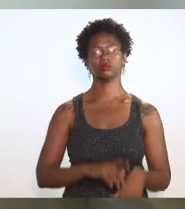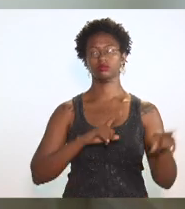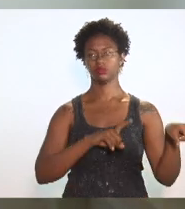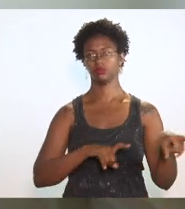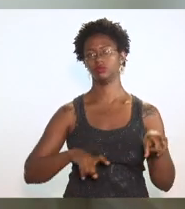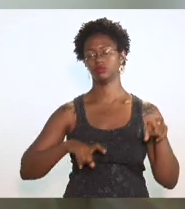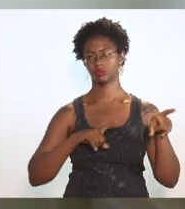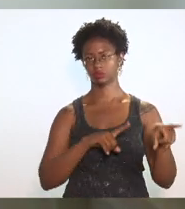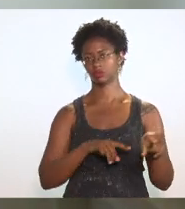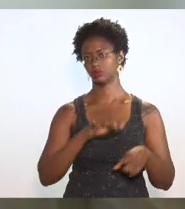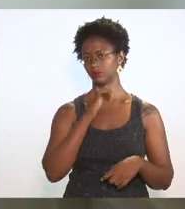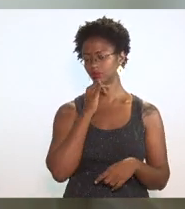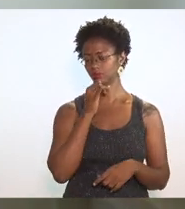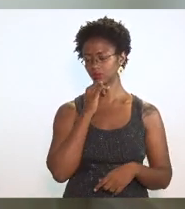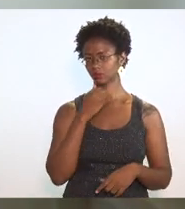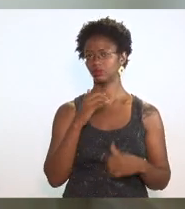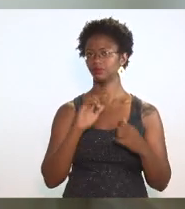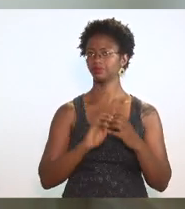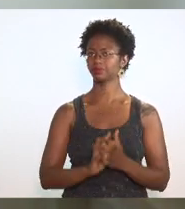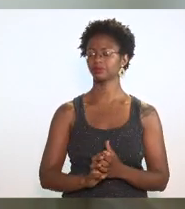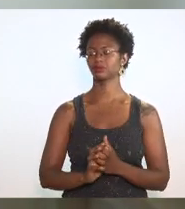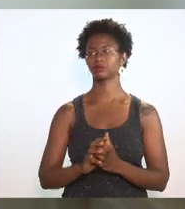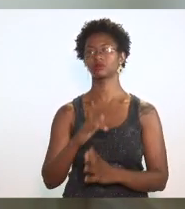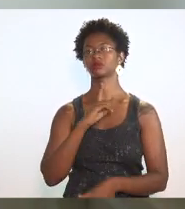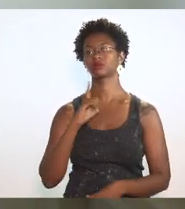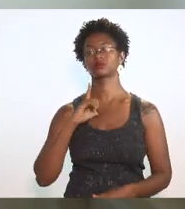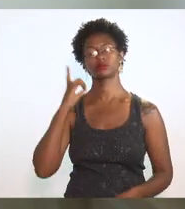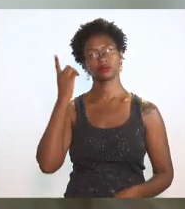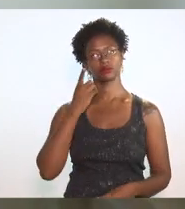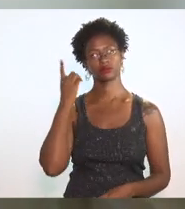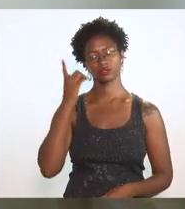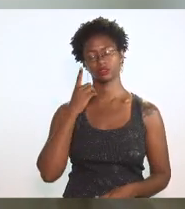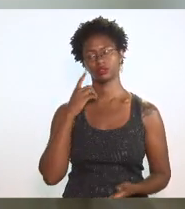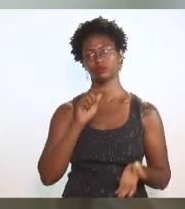além dos deputados autores